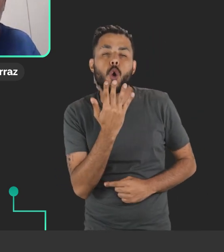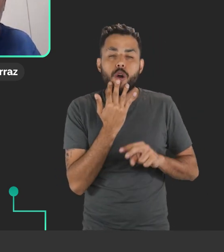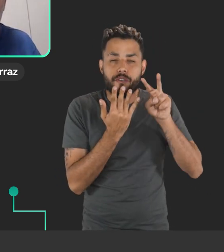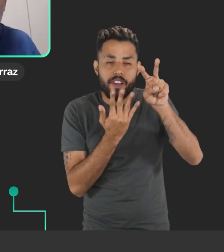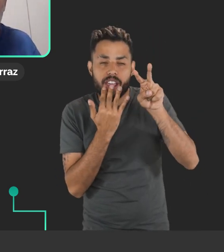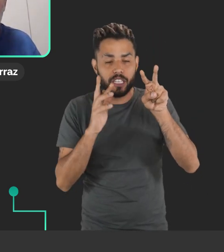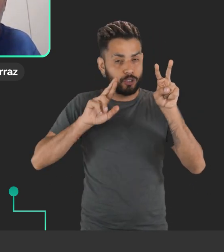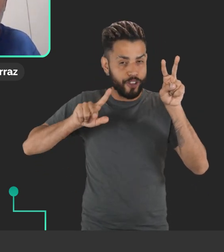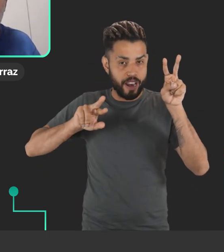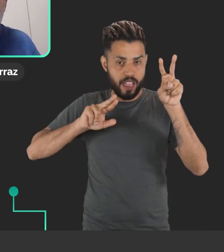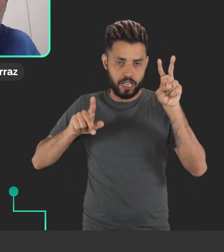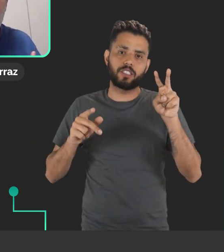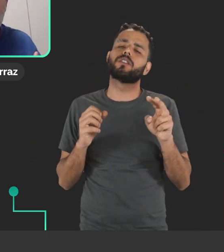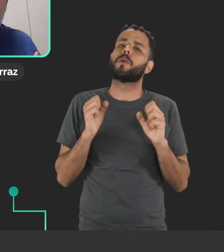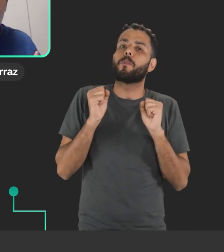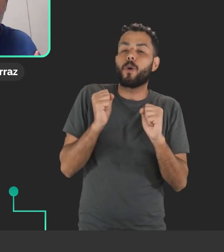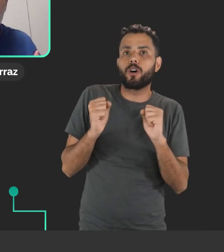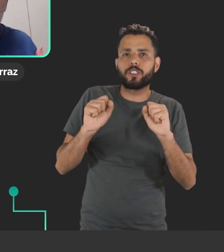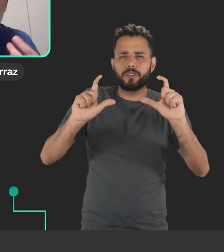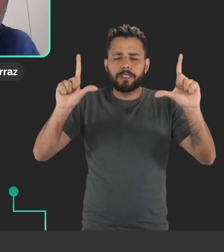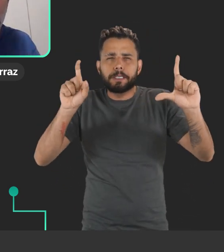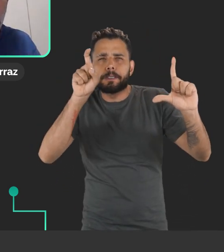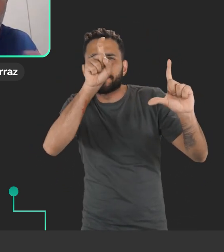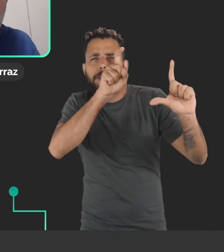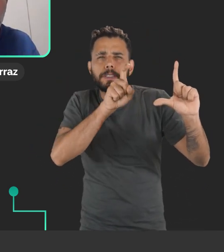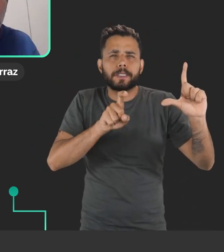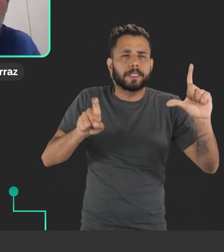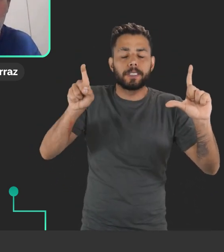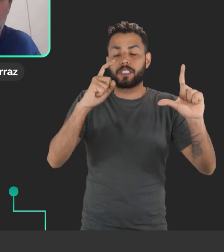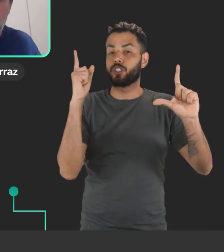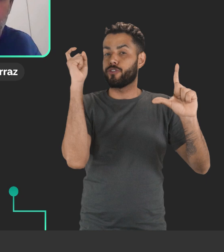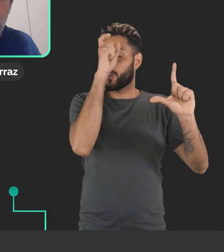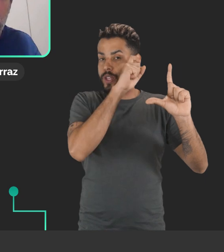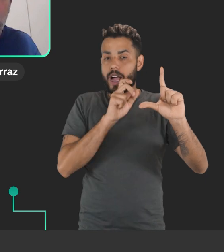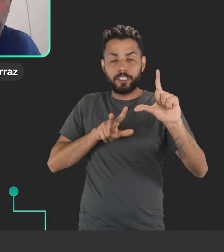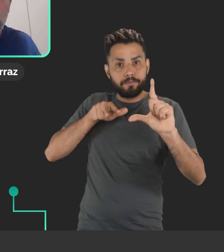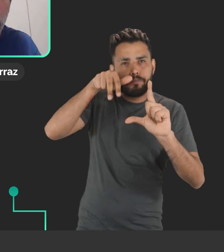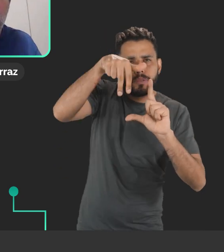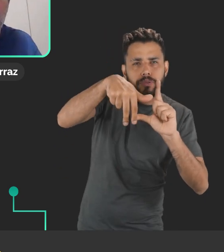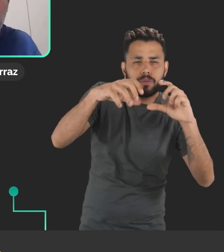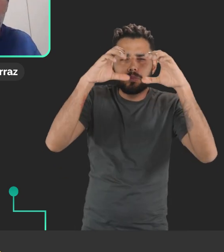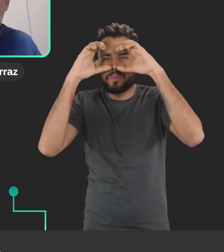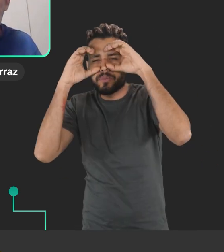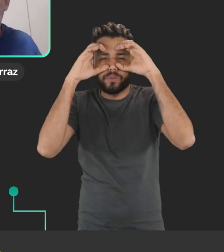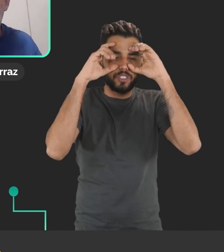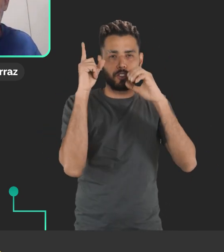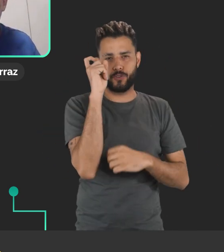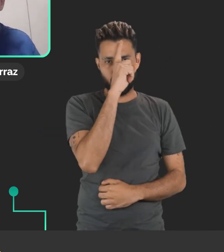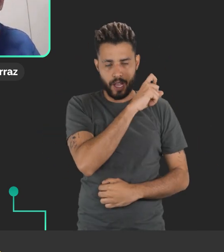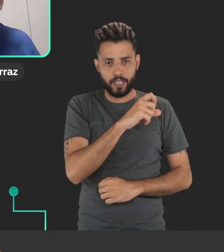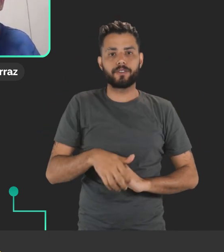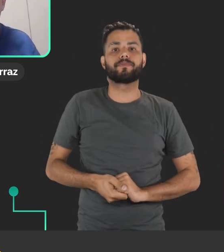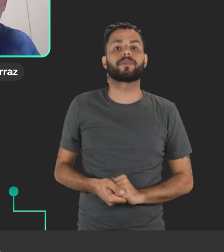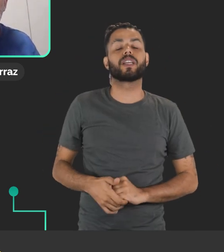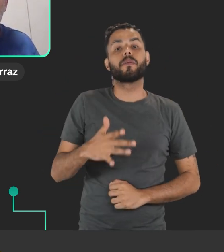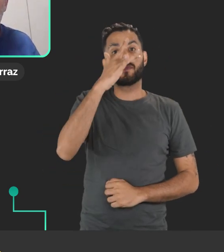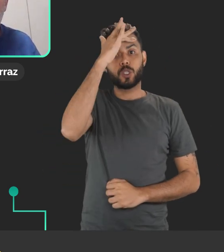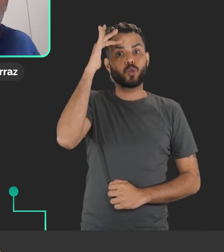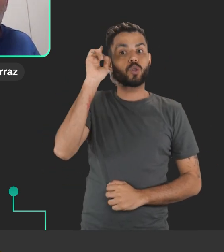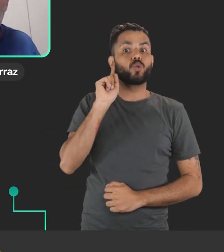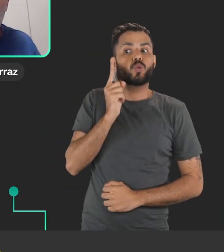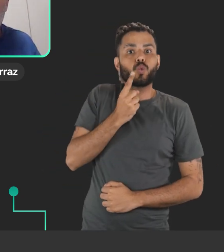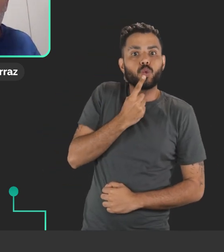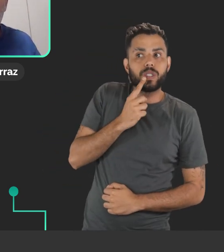ter dificuldades para poder navegar por um ambiente imersivo, pessoas com deficiência auditiva que podem não